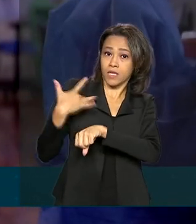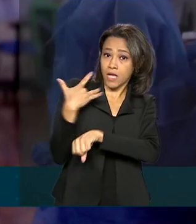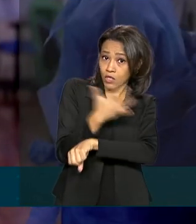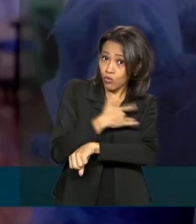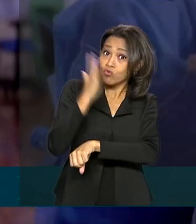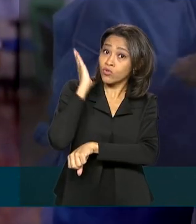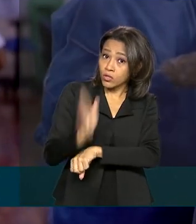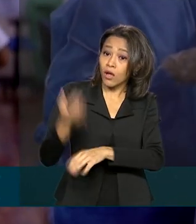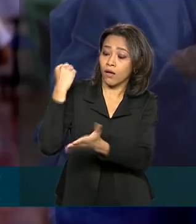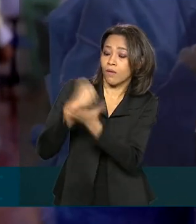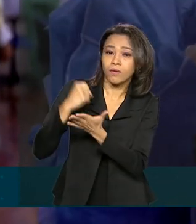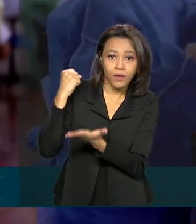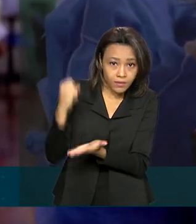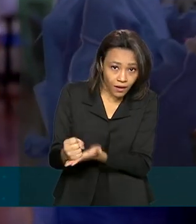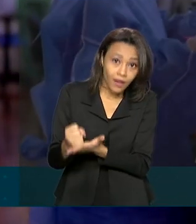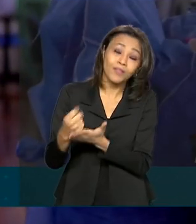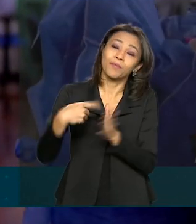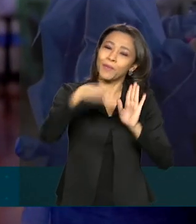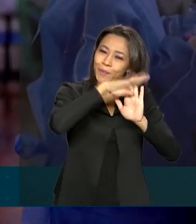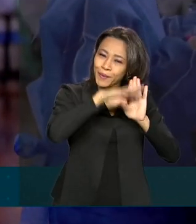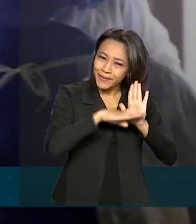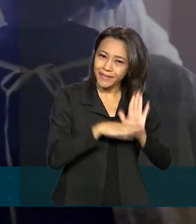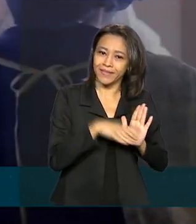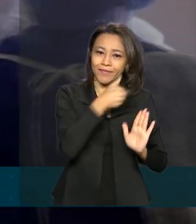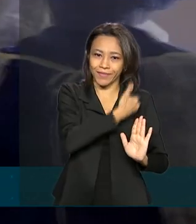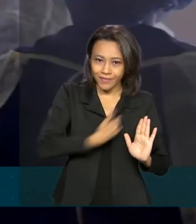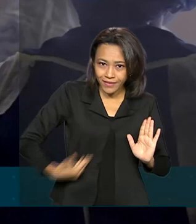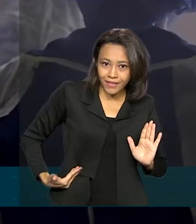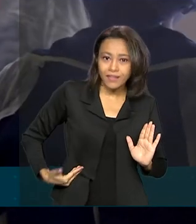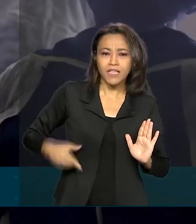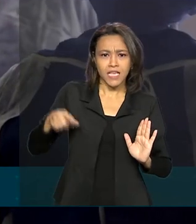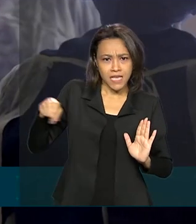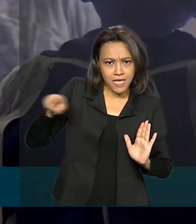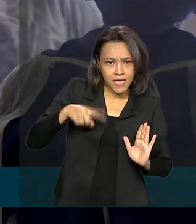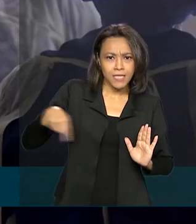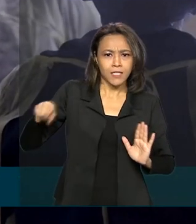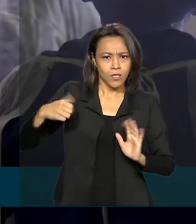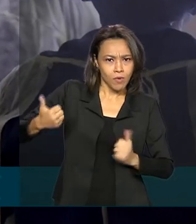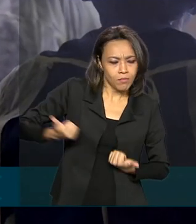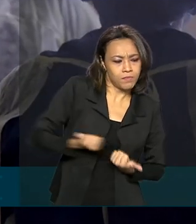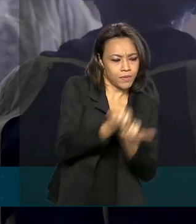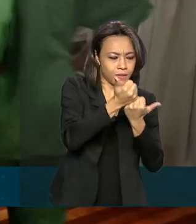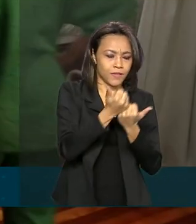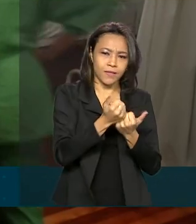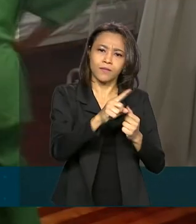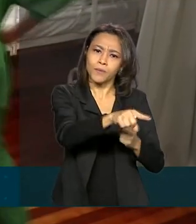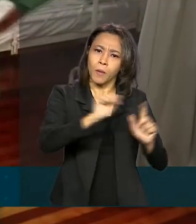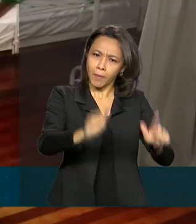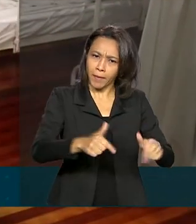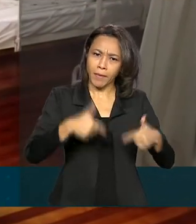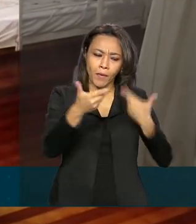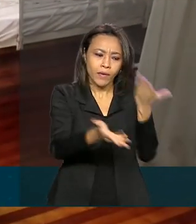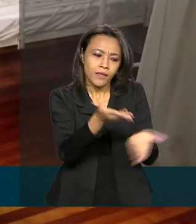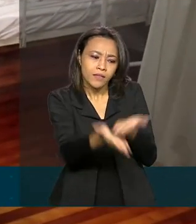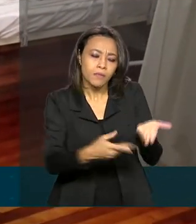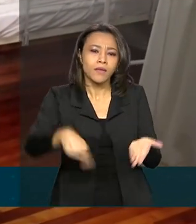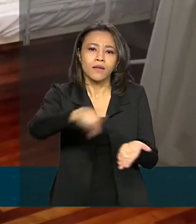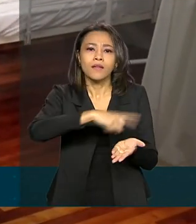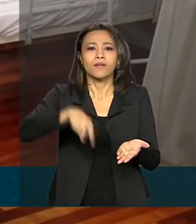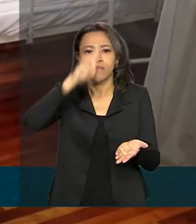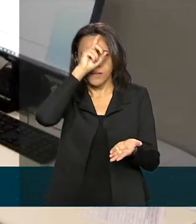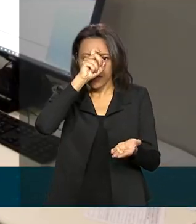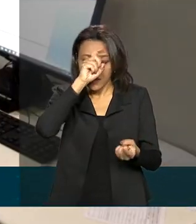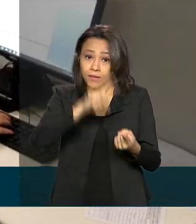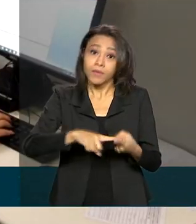contratados pela Ação Brasil Conta Comigo e estão reforçando o atendimento dos serviços de saúde nos